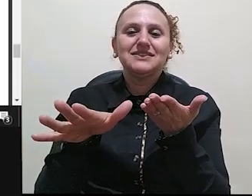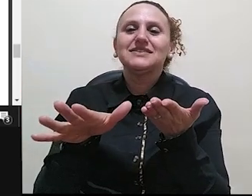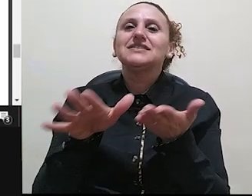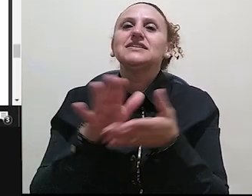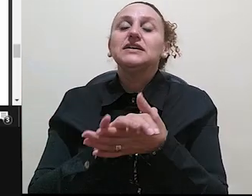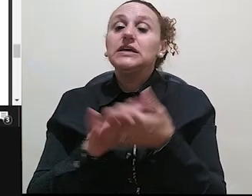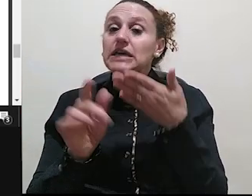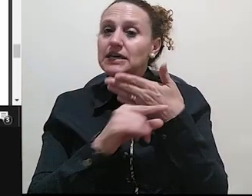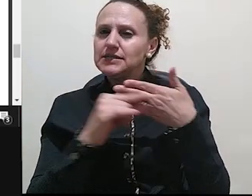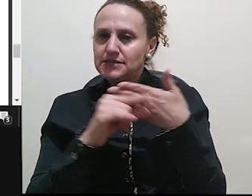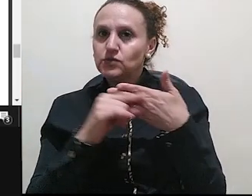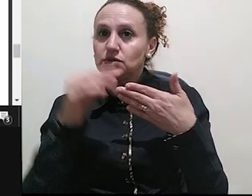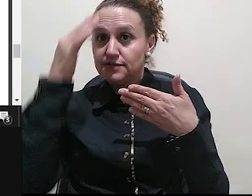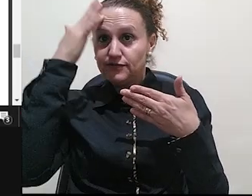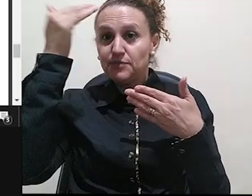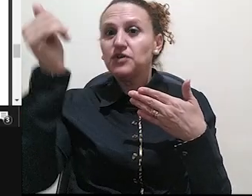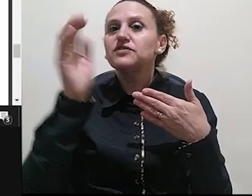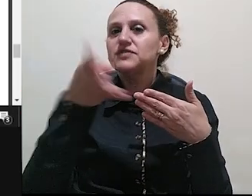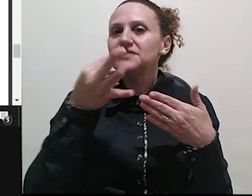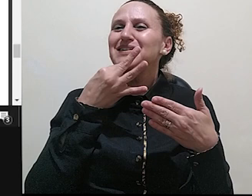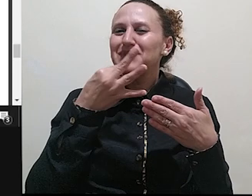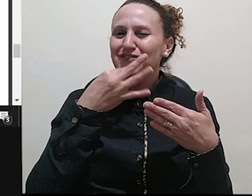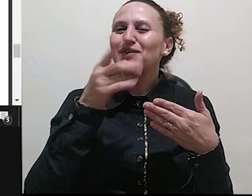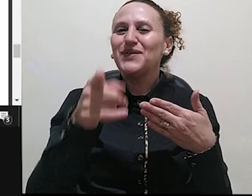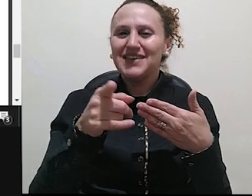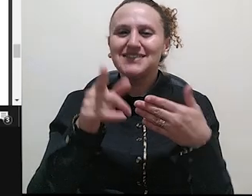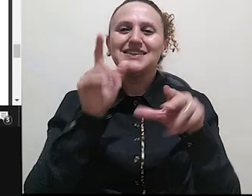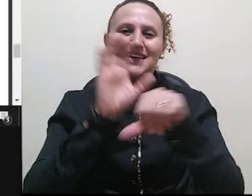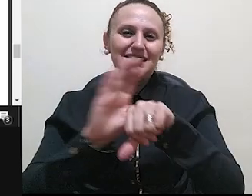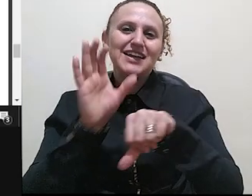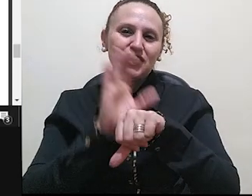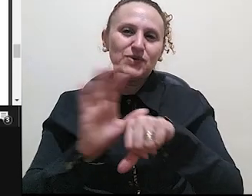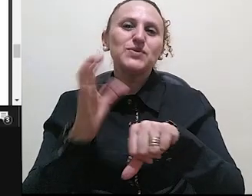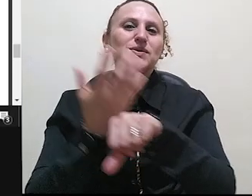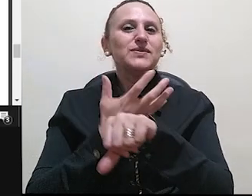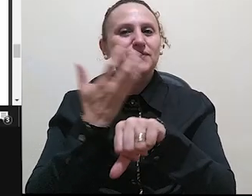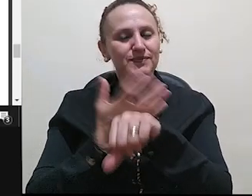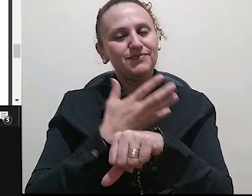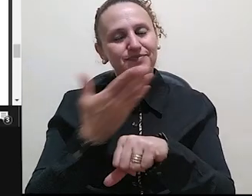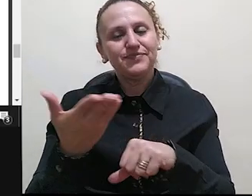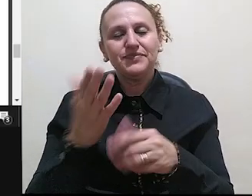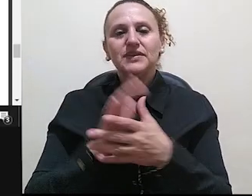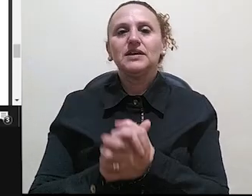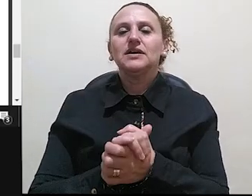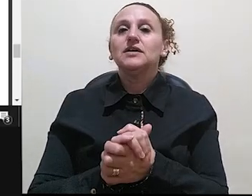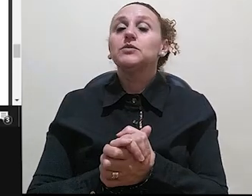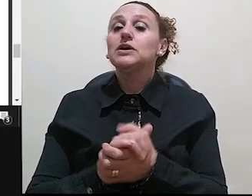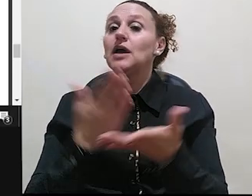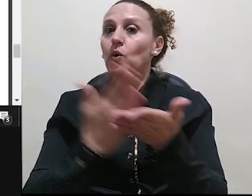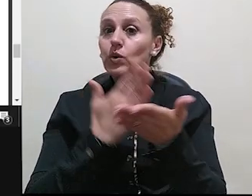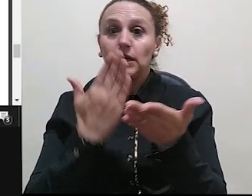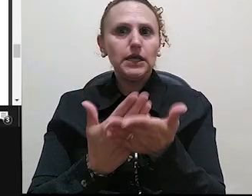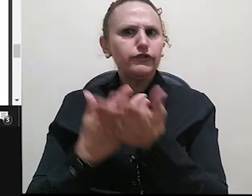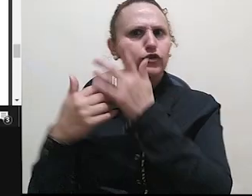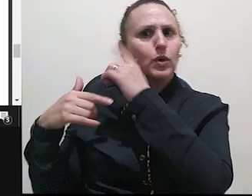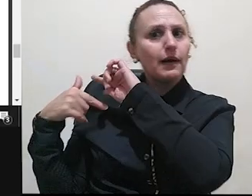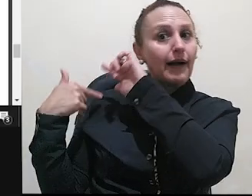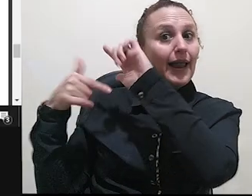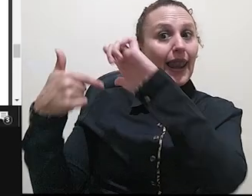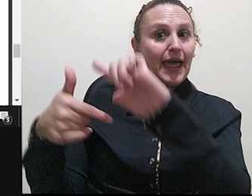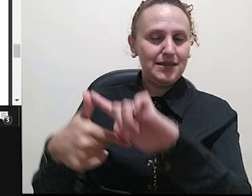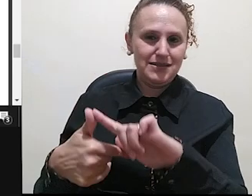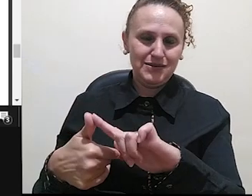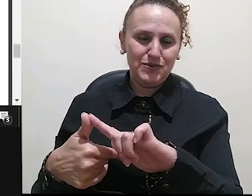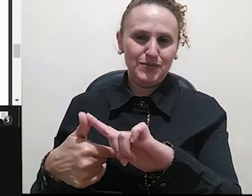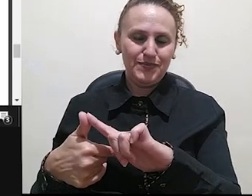conhecer ou já conhecer as discussões aí das disciplinas, porque esse é um livro clássico. Então, ele está falando